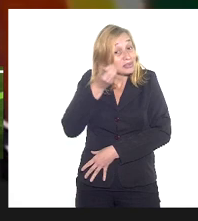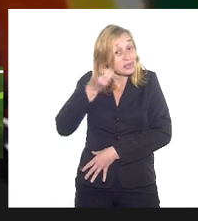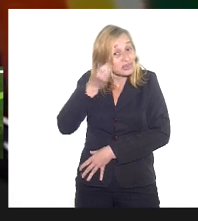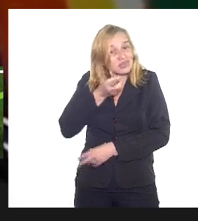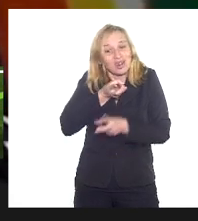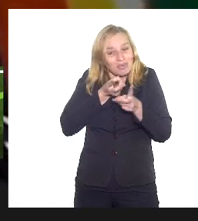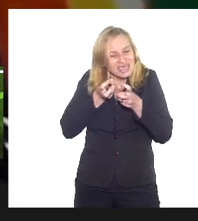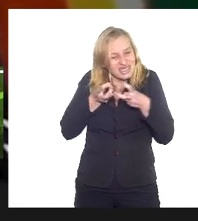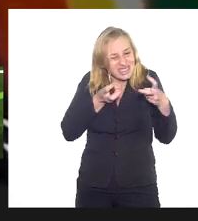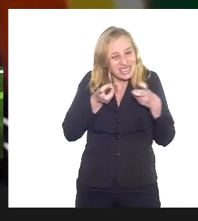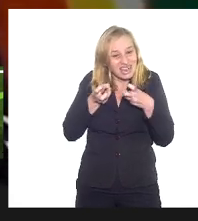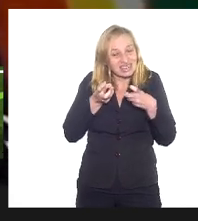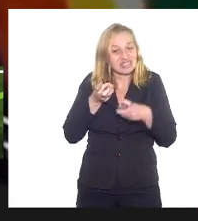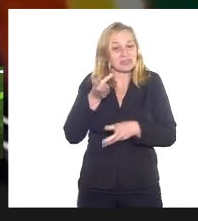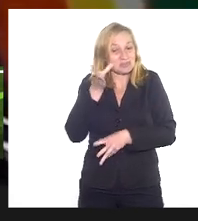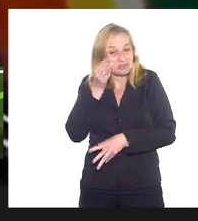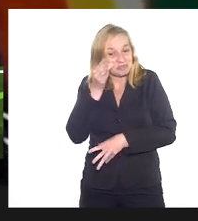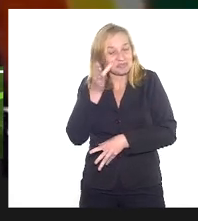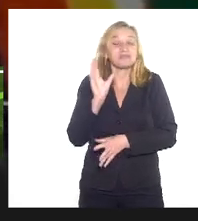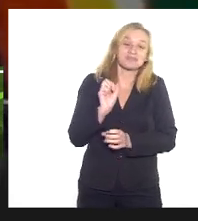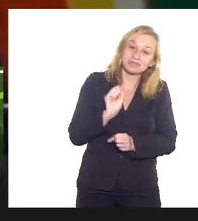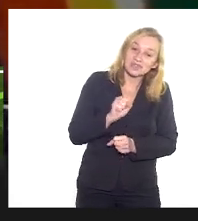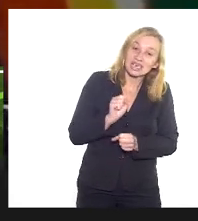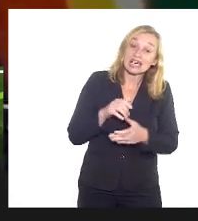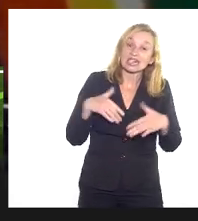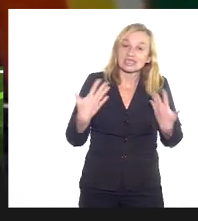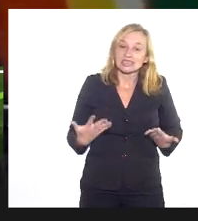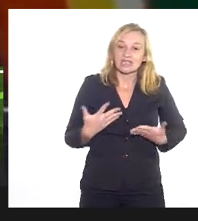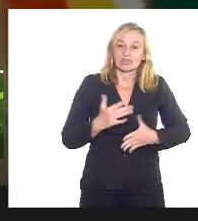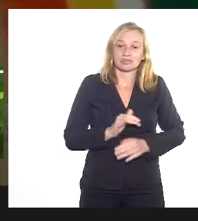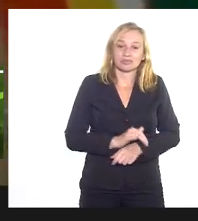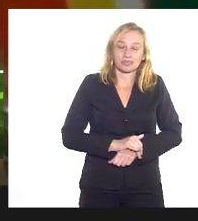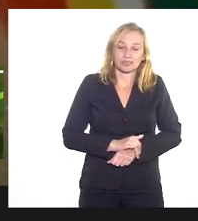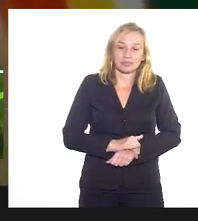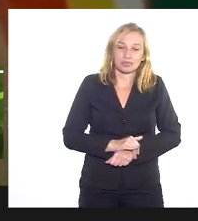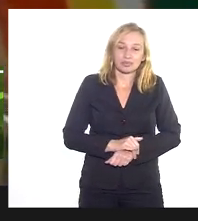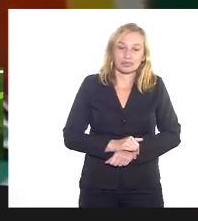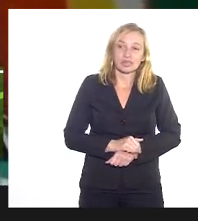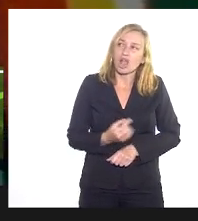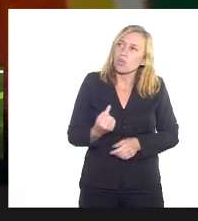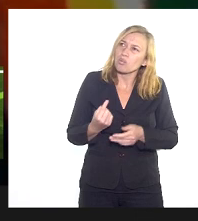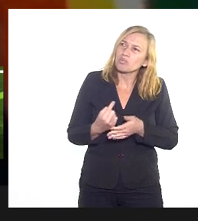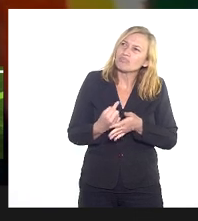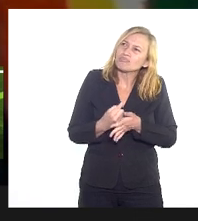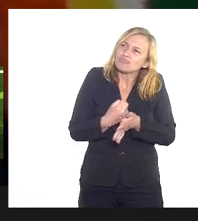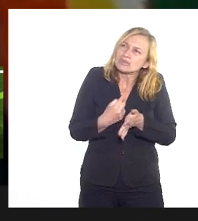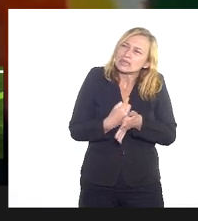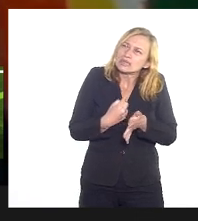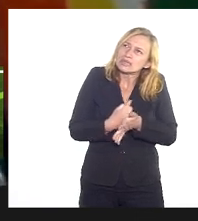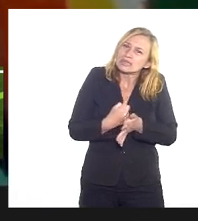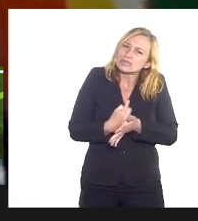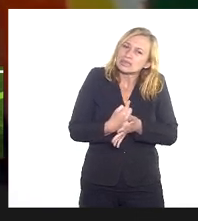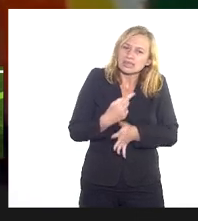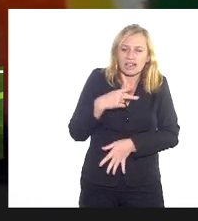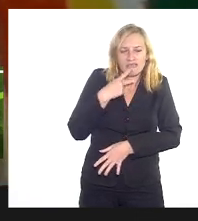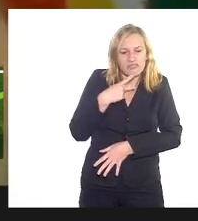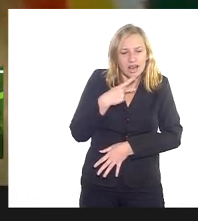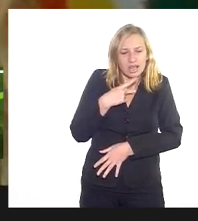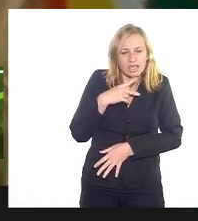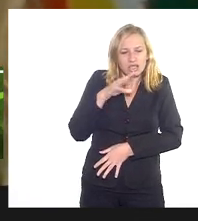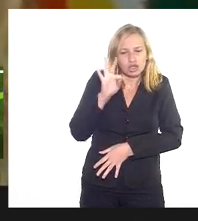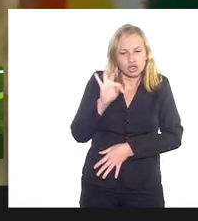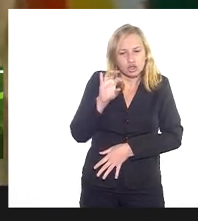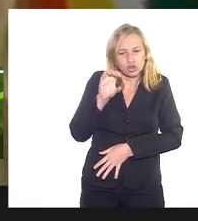observadora e muito interessada. Então, eu fiquei me perguntando aqui no depoimento do